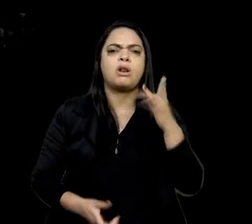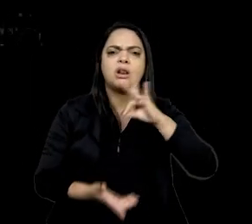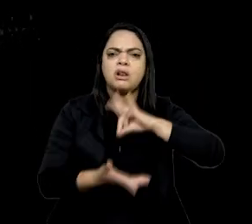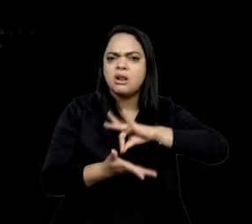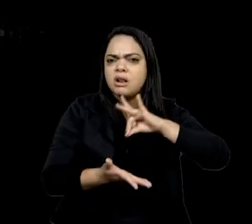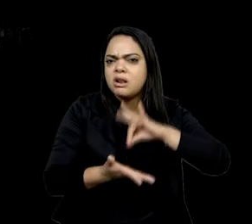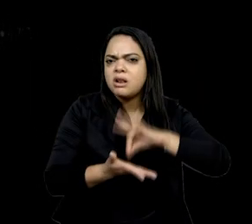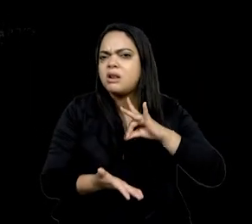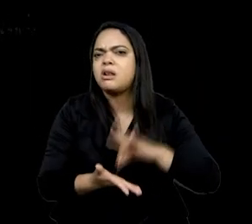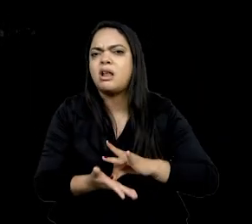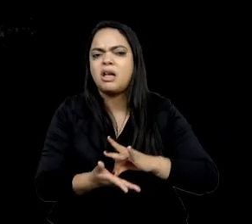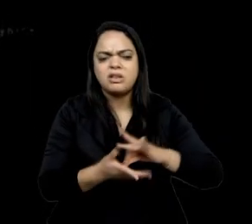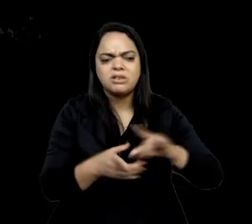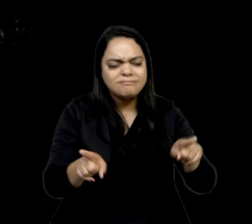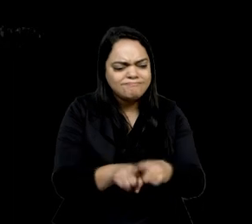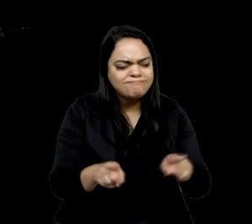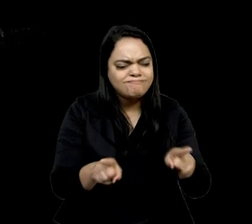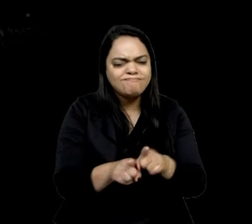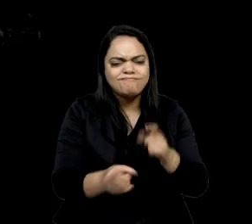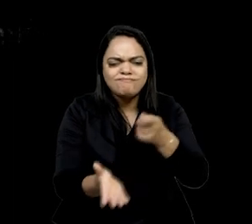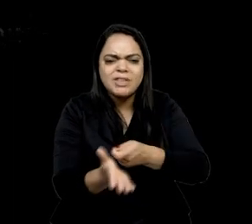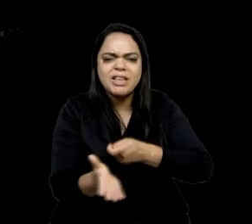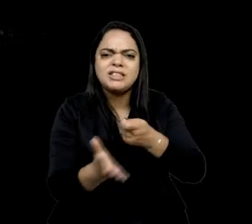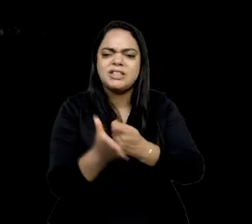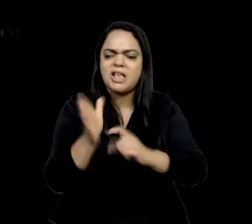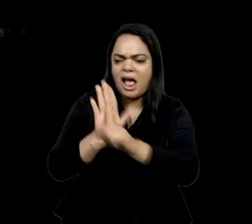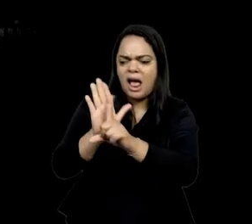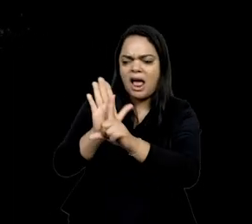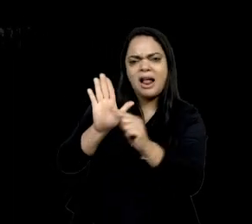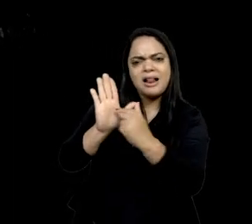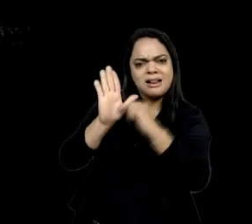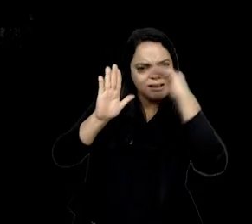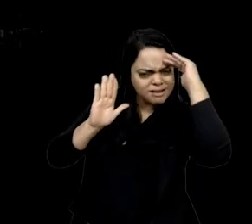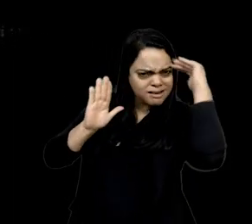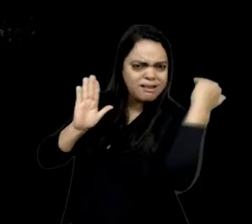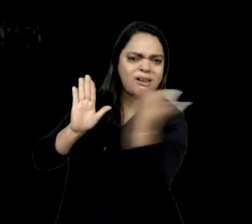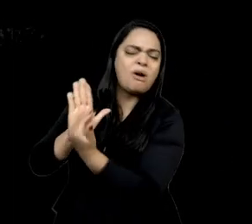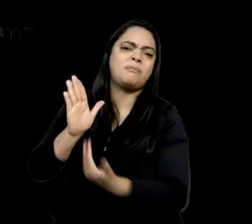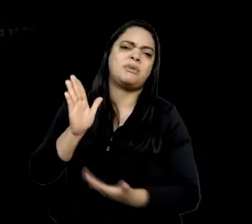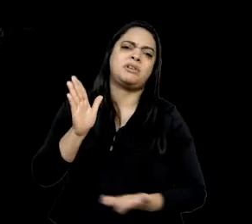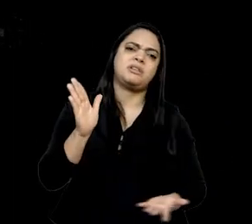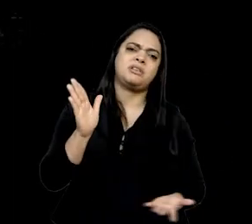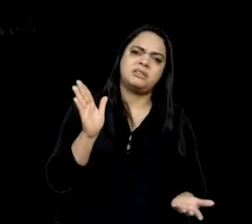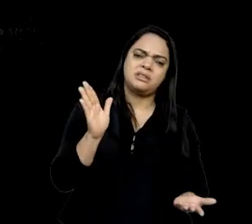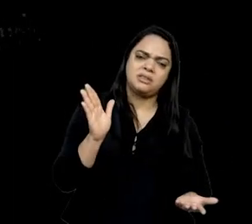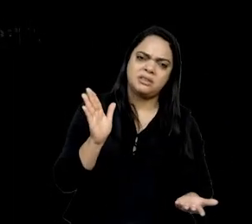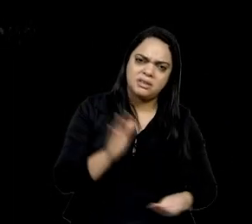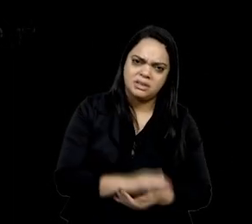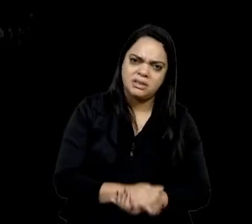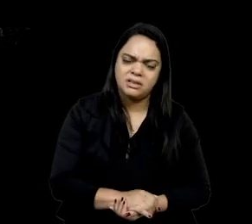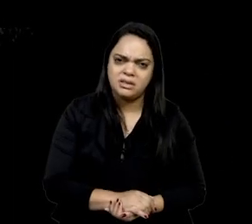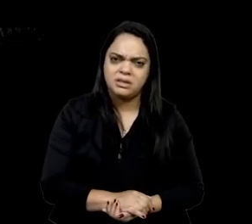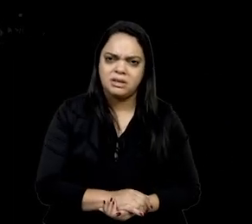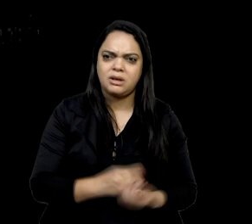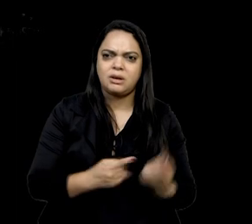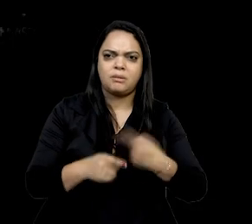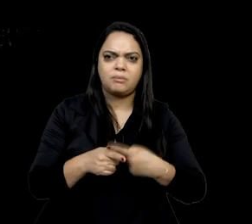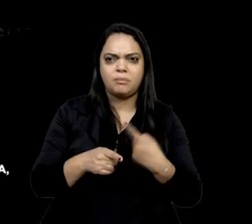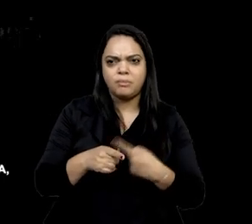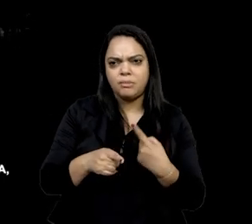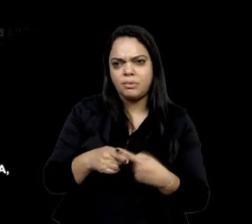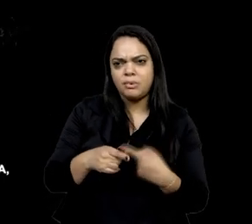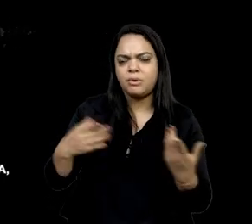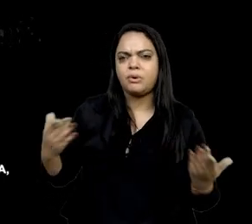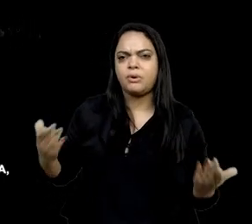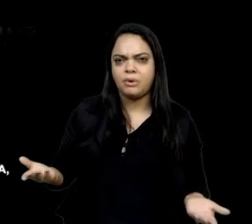pressionemos para ver se a lei está sendo efetivamente cumprida, porque isso já foi uma conquista. Na Constituição de 1818 se conquistou o